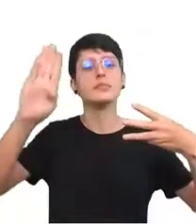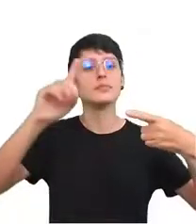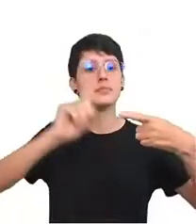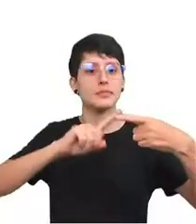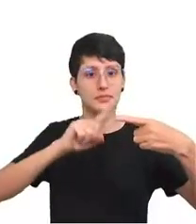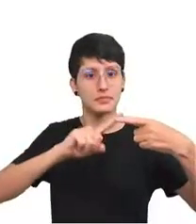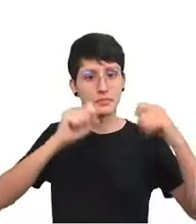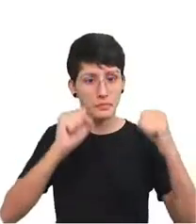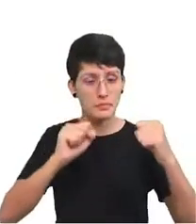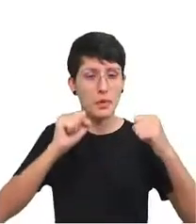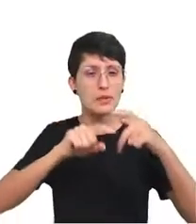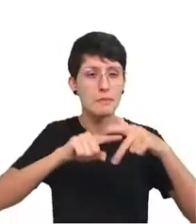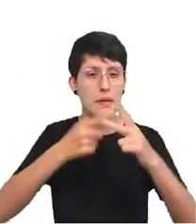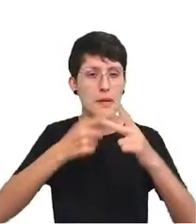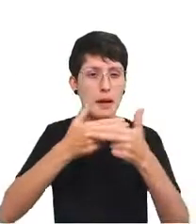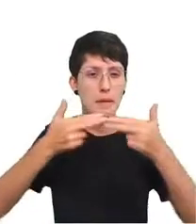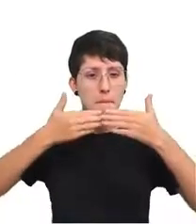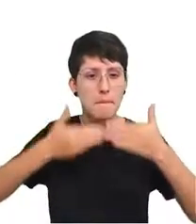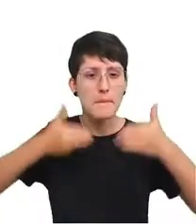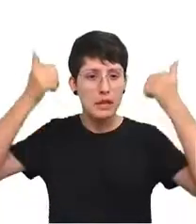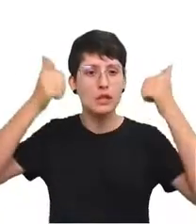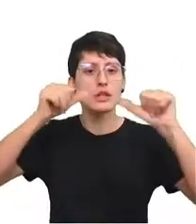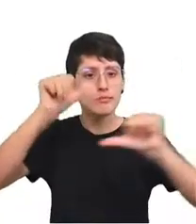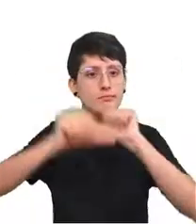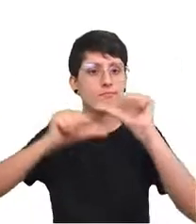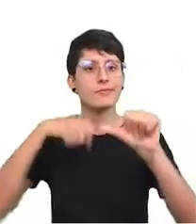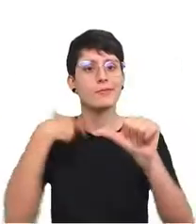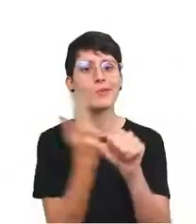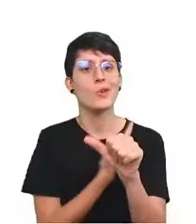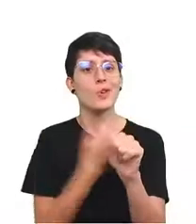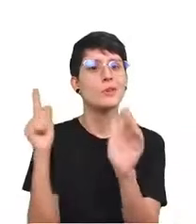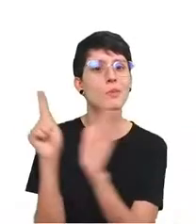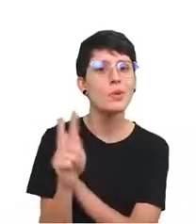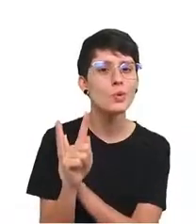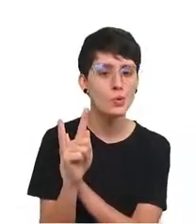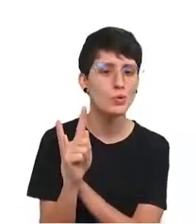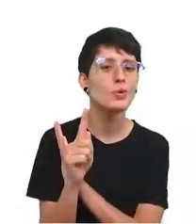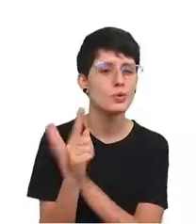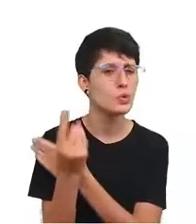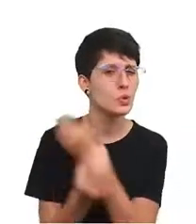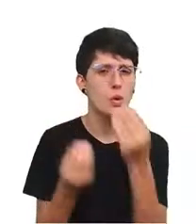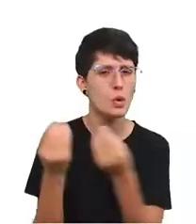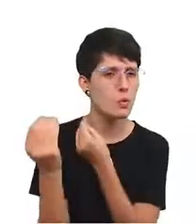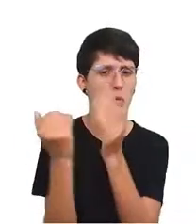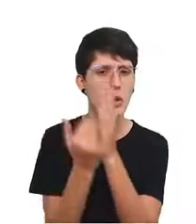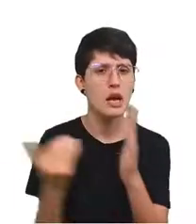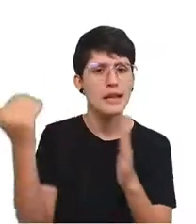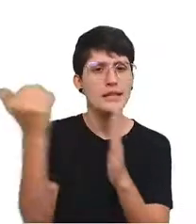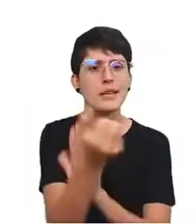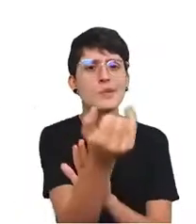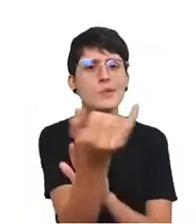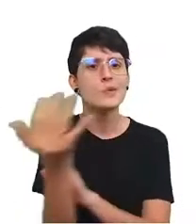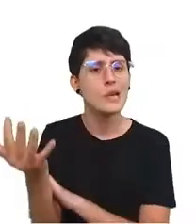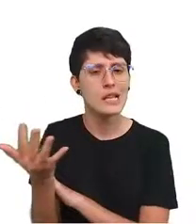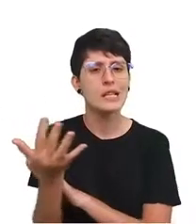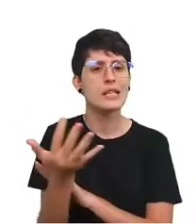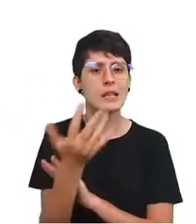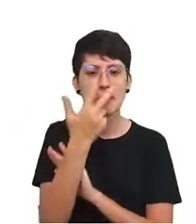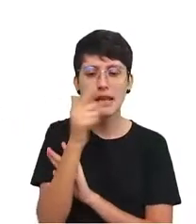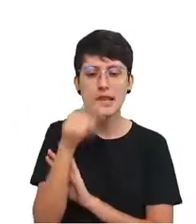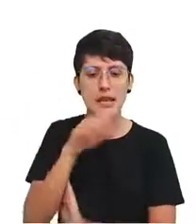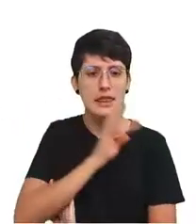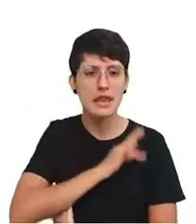ferramentas melhores para formular essas nossas perguntas. Por exemplo, para estimar o excesso de mortes, percebemos que é uma técnica